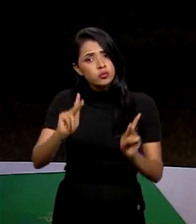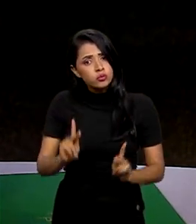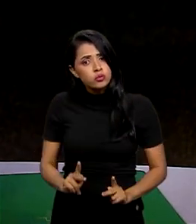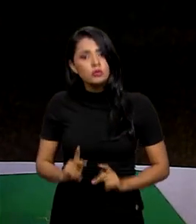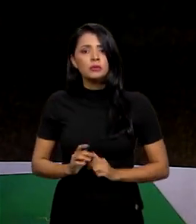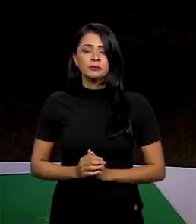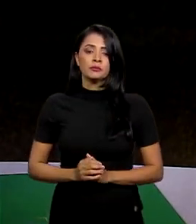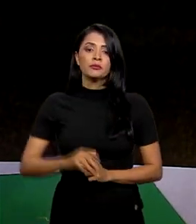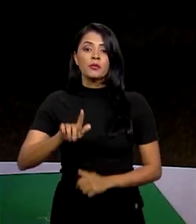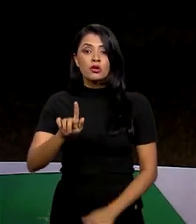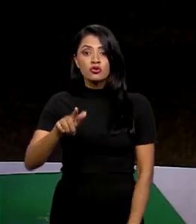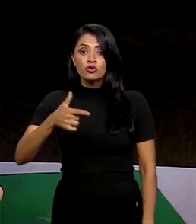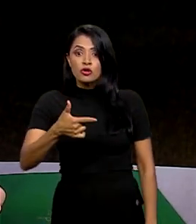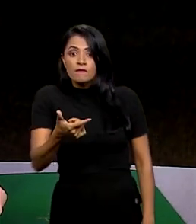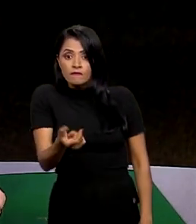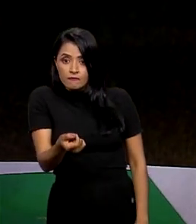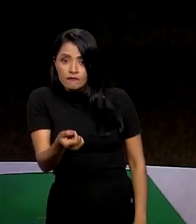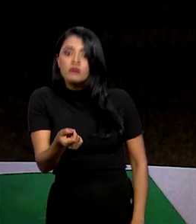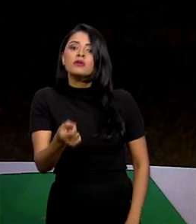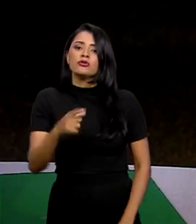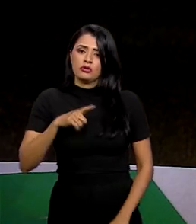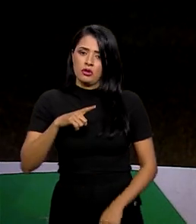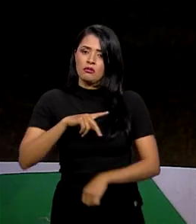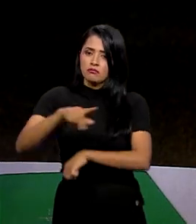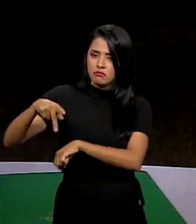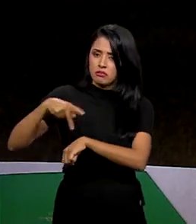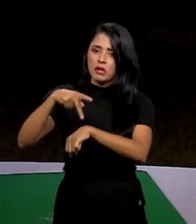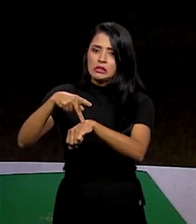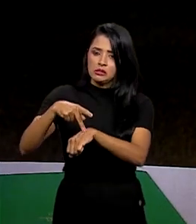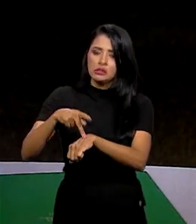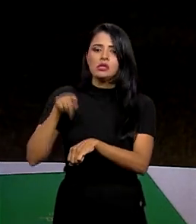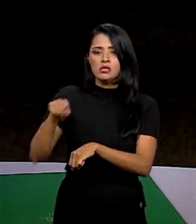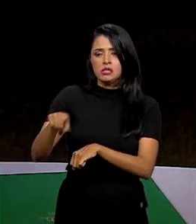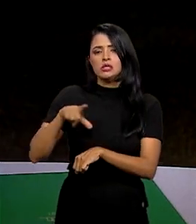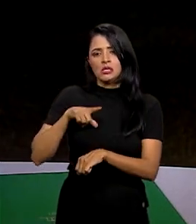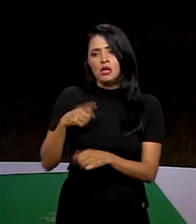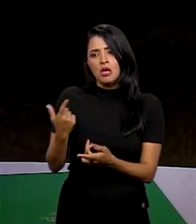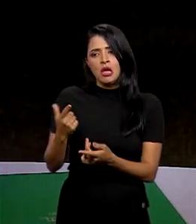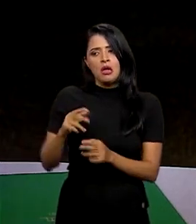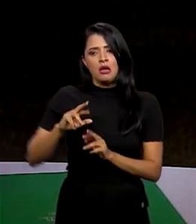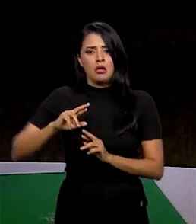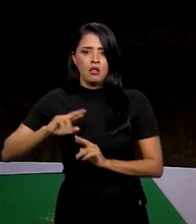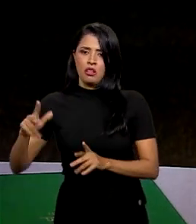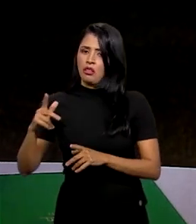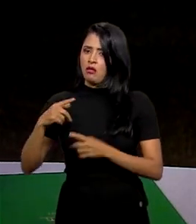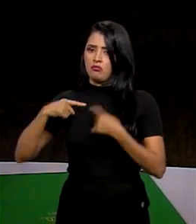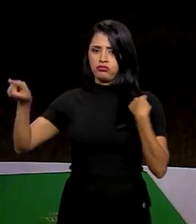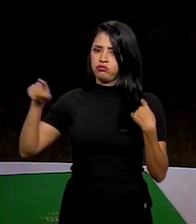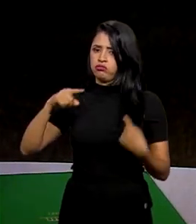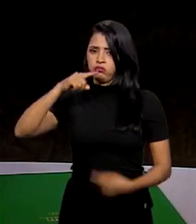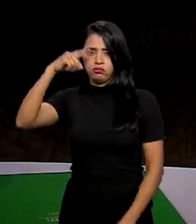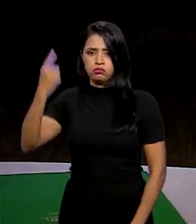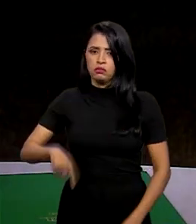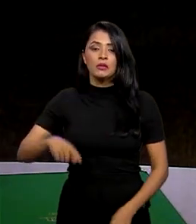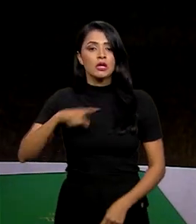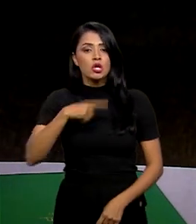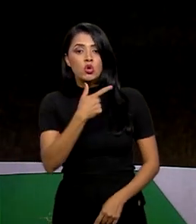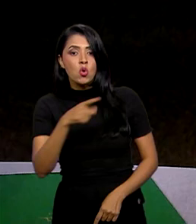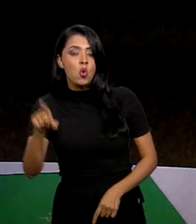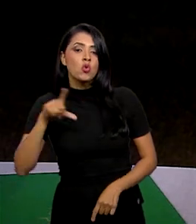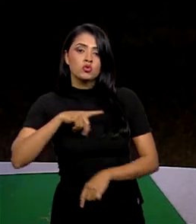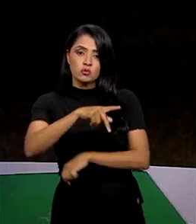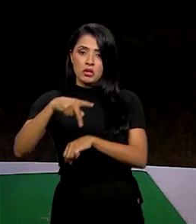O G20, há países que sequer conversam com a Rússia e há países